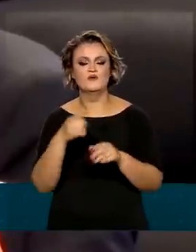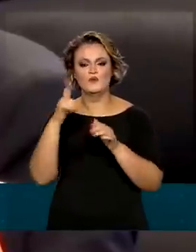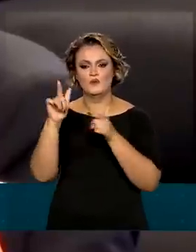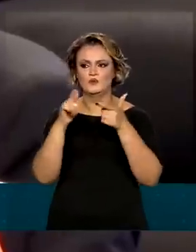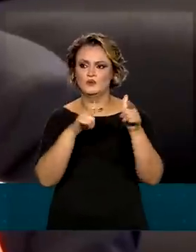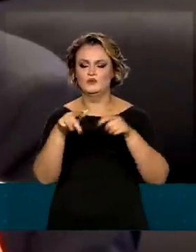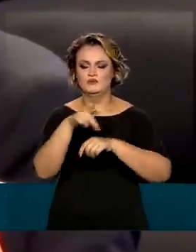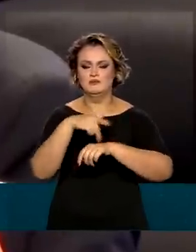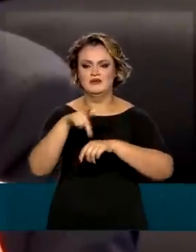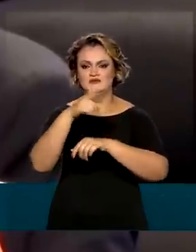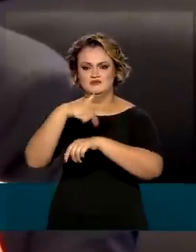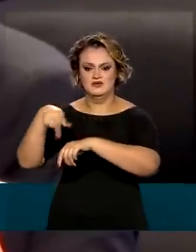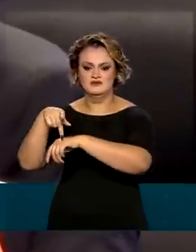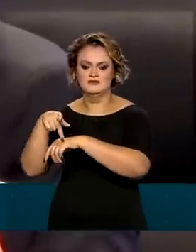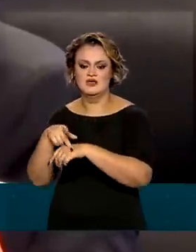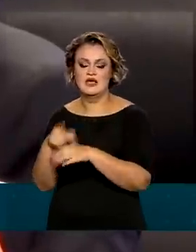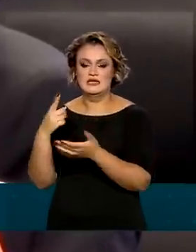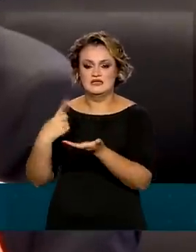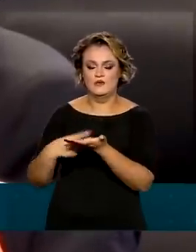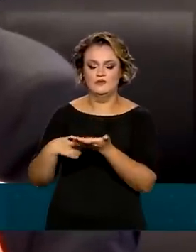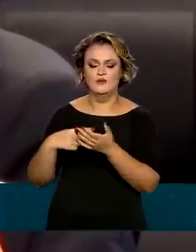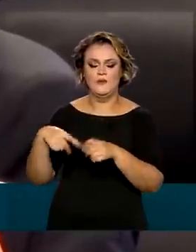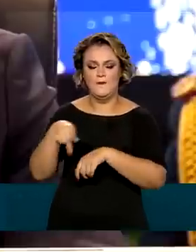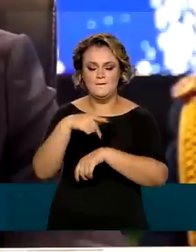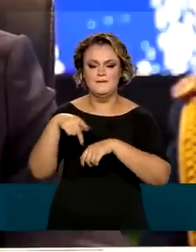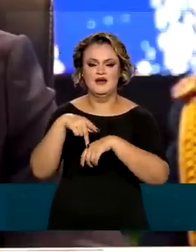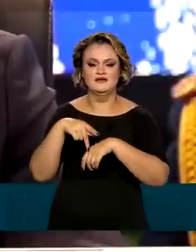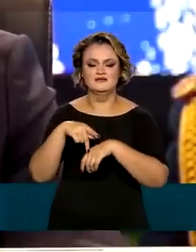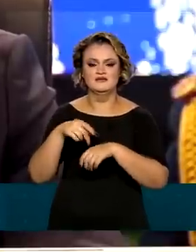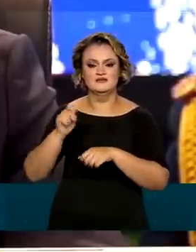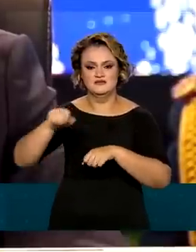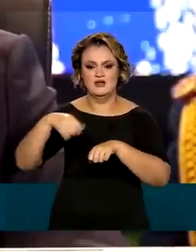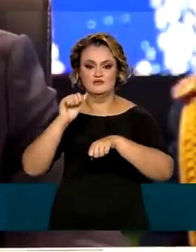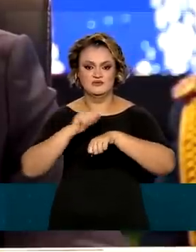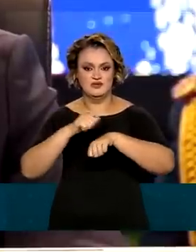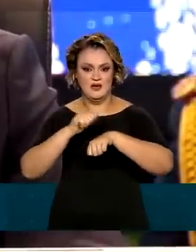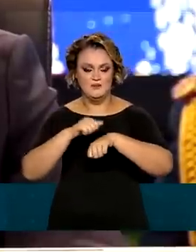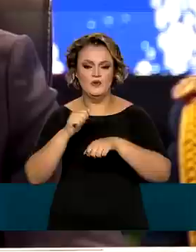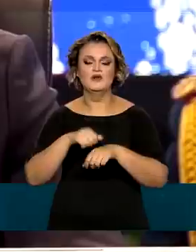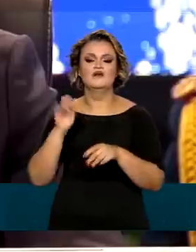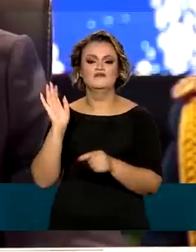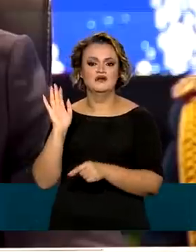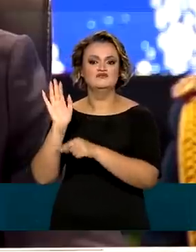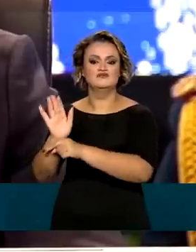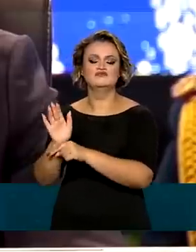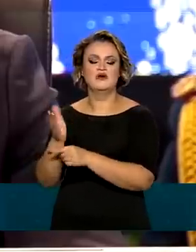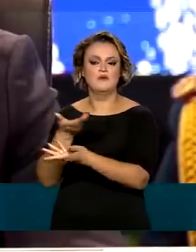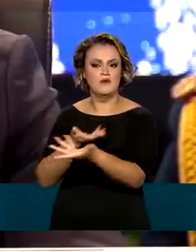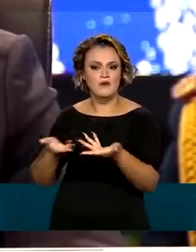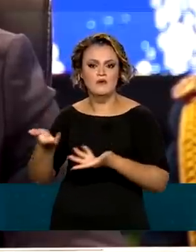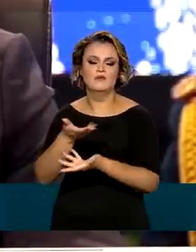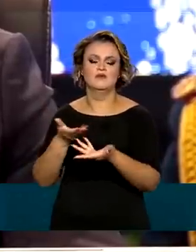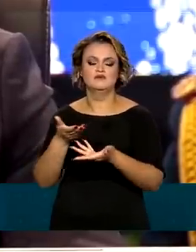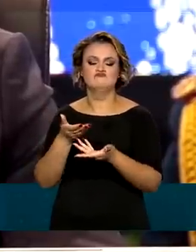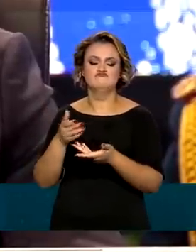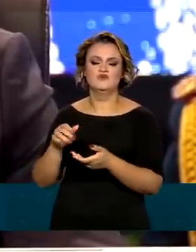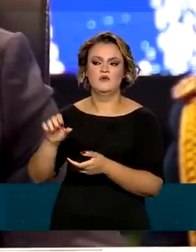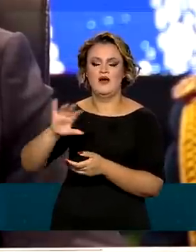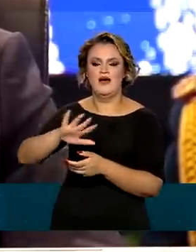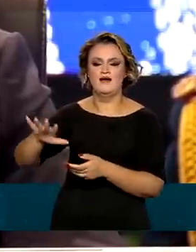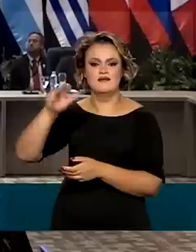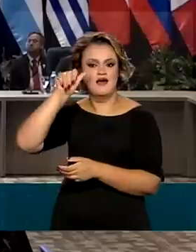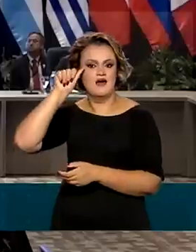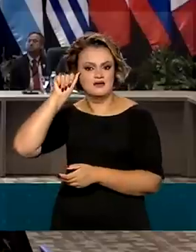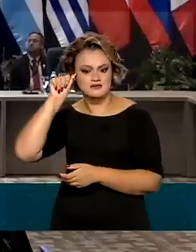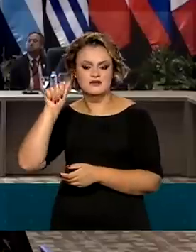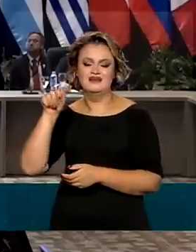resto do mundo. O acordo com Singapura, anunciado no encontro, vai viabilizar o comércio com o sudeste da Ásia,